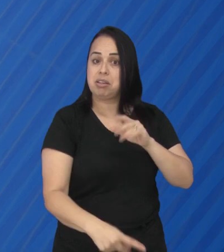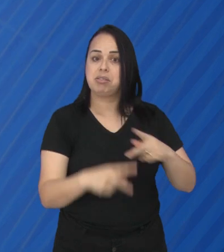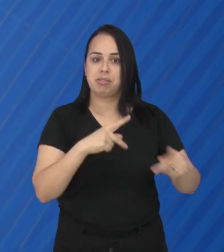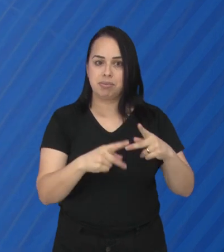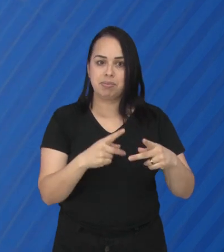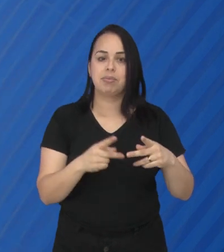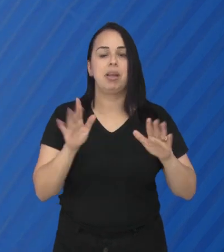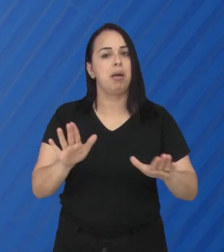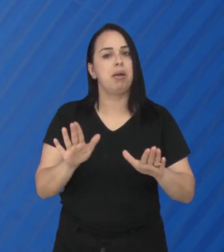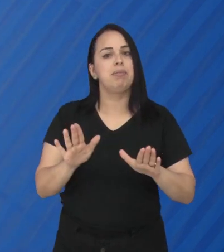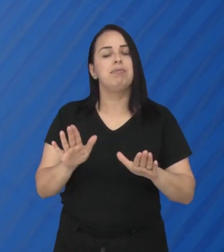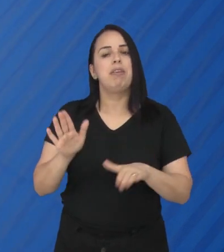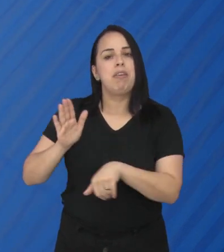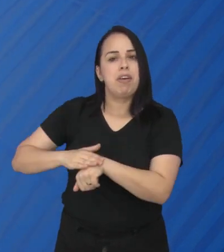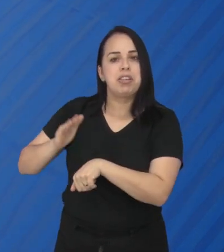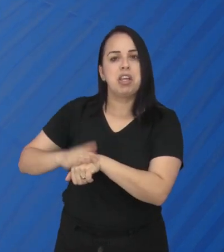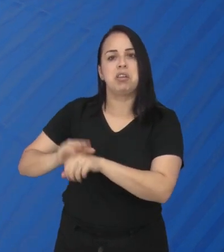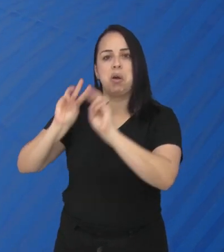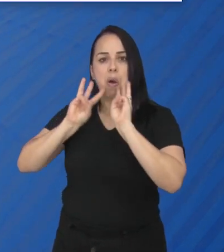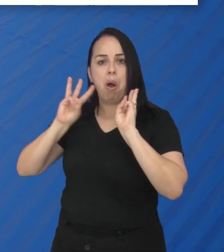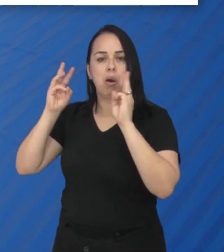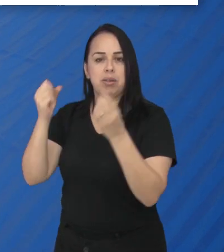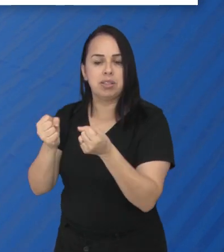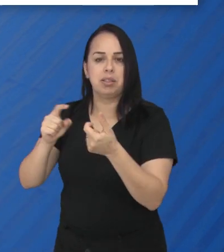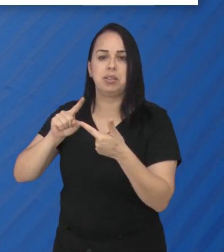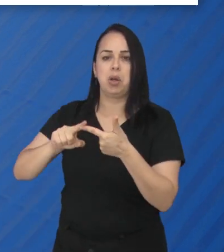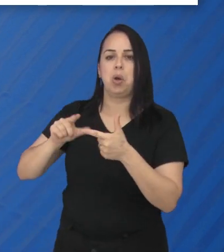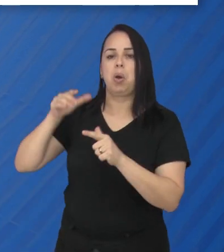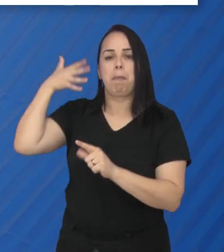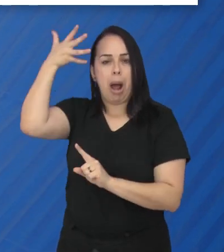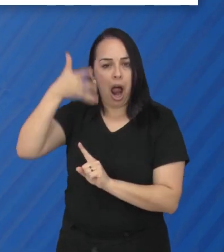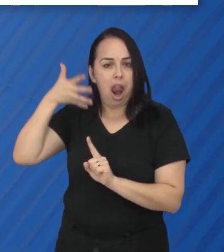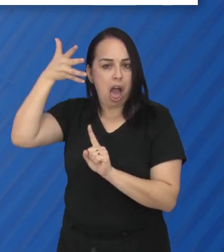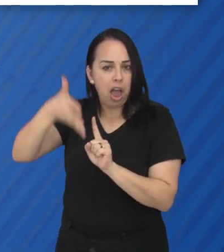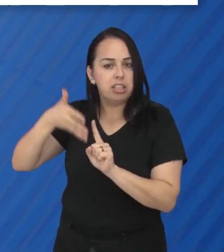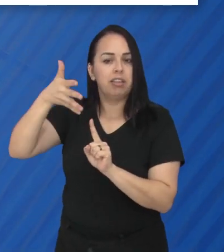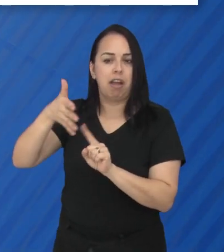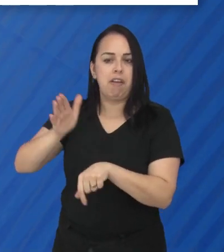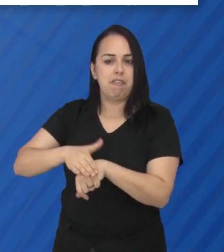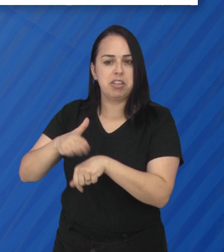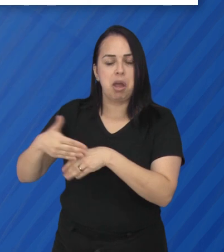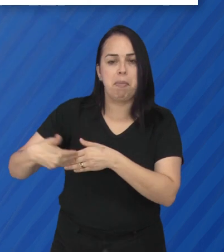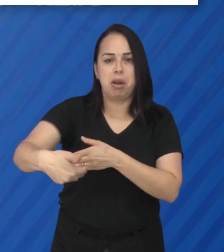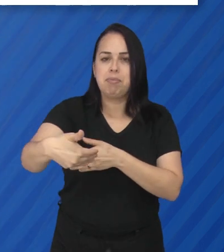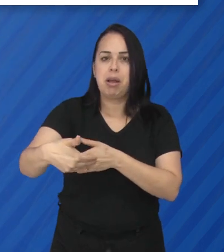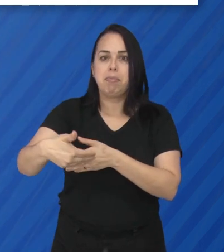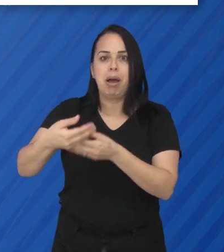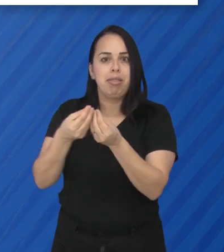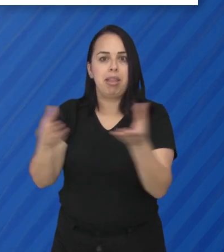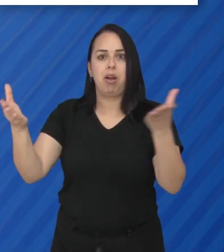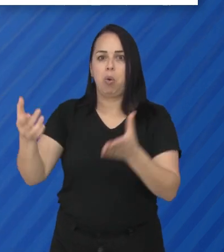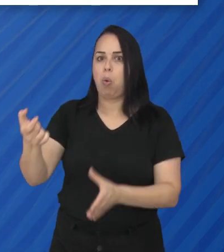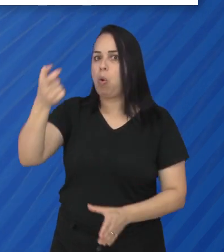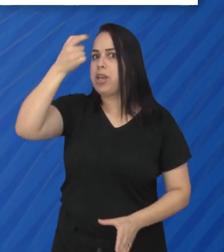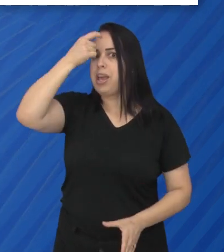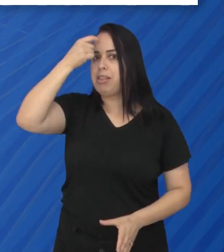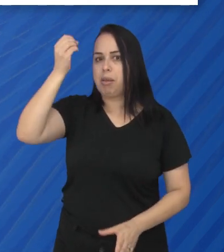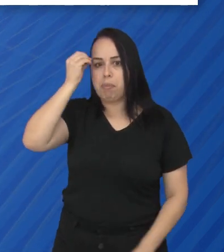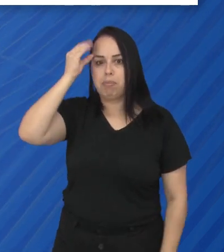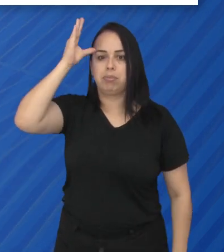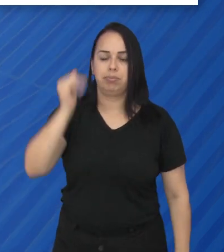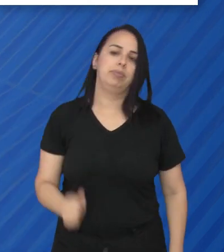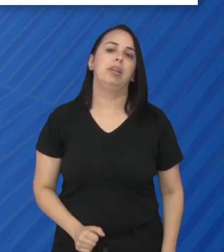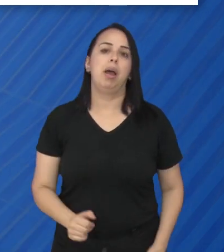inteligência artificial em São José. Assim, serão realizados simpósios, congressos e palestras para